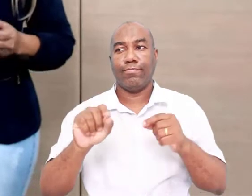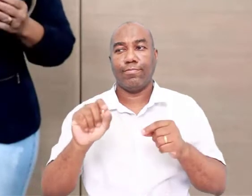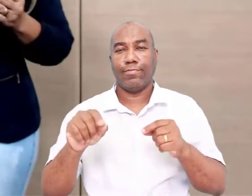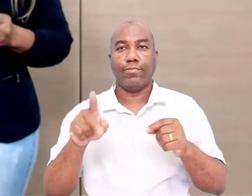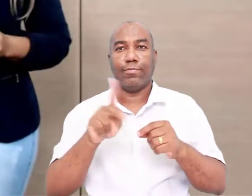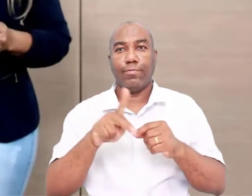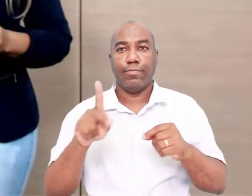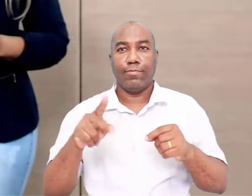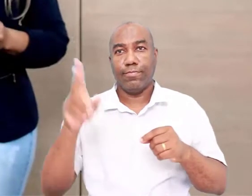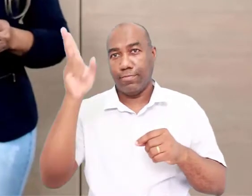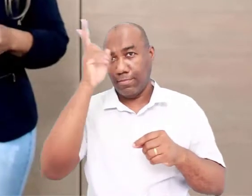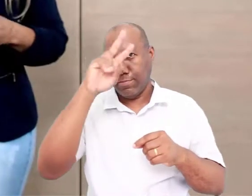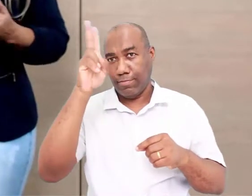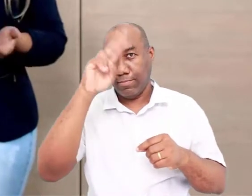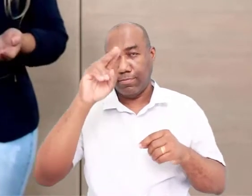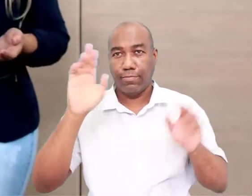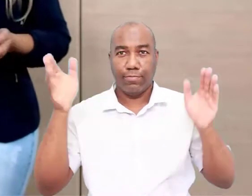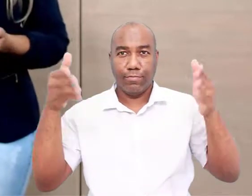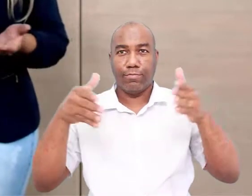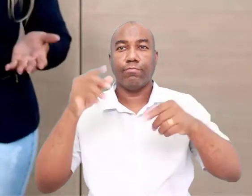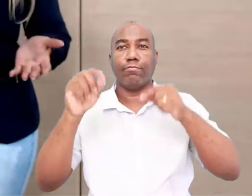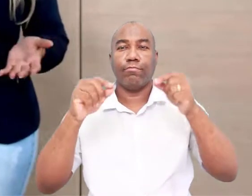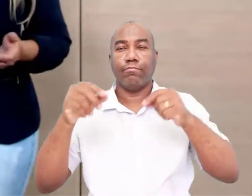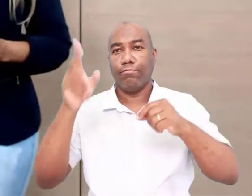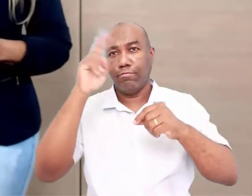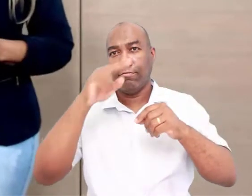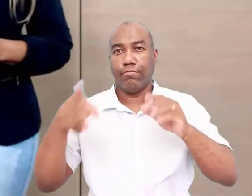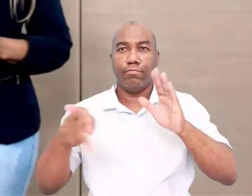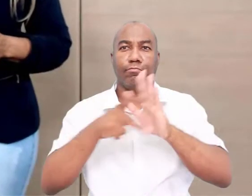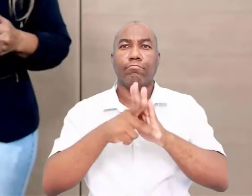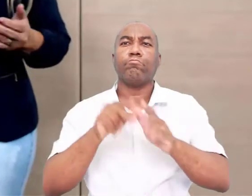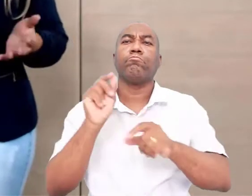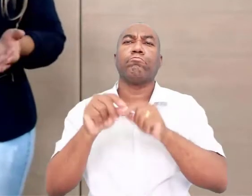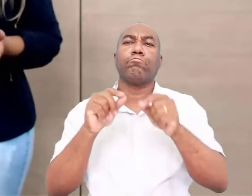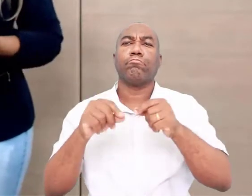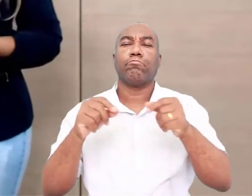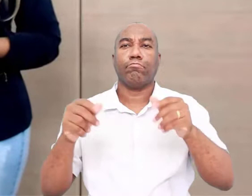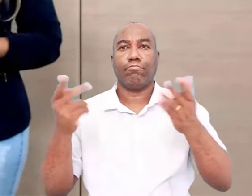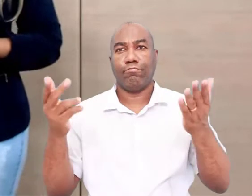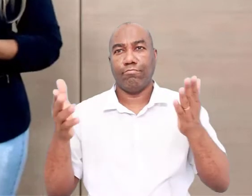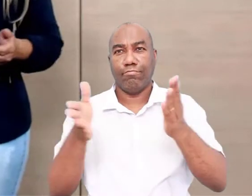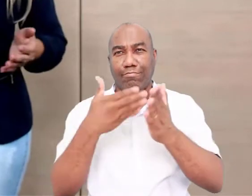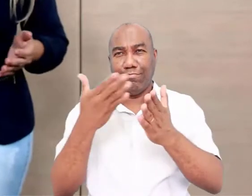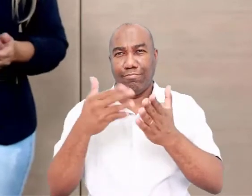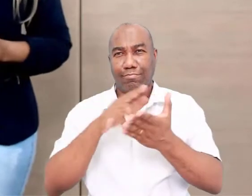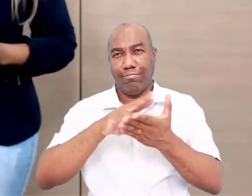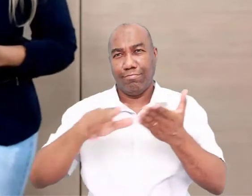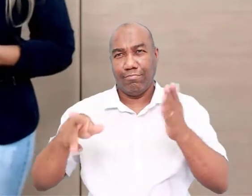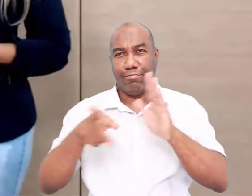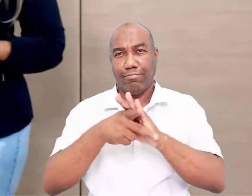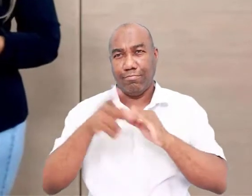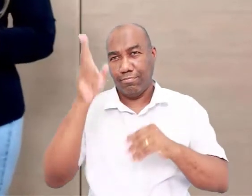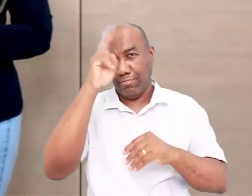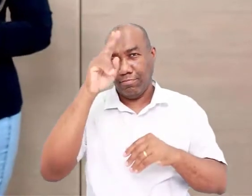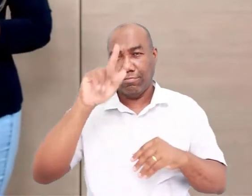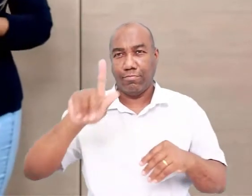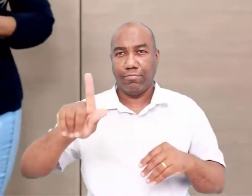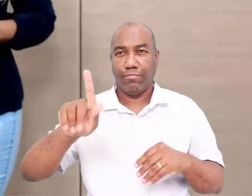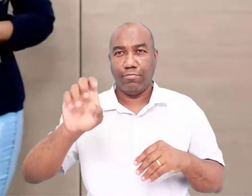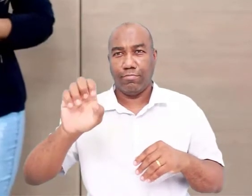vocês eu estou trabalhando História 1 ou História A. Que é a parte da História Geral, da história que a gente trabalha,